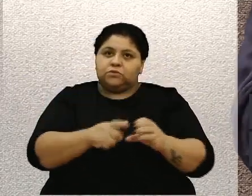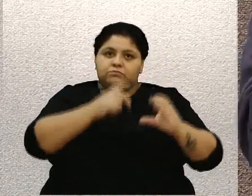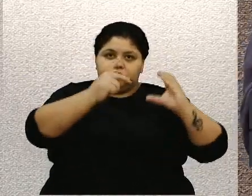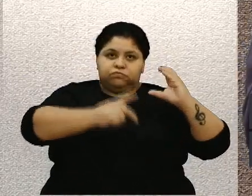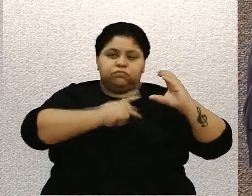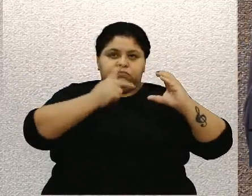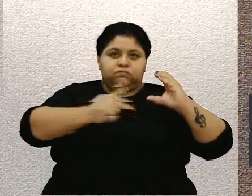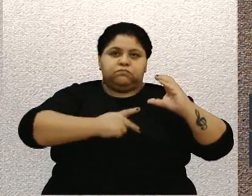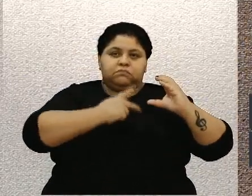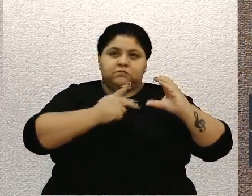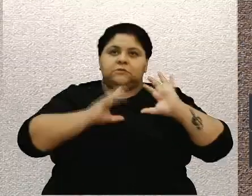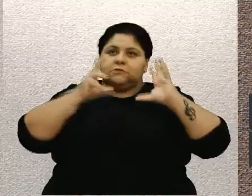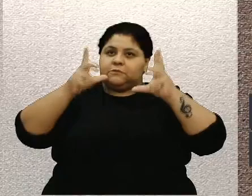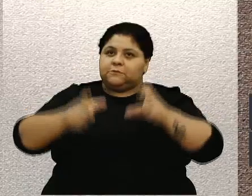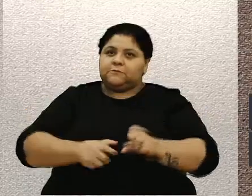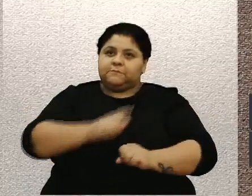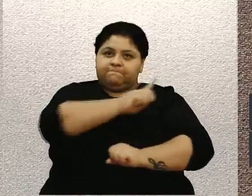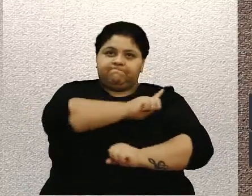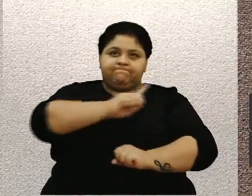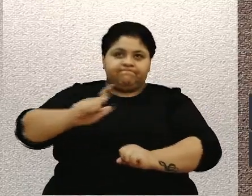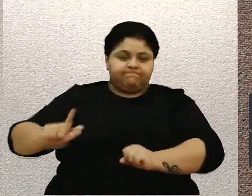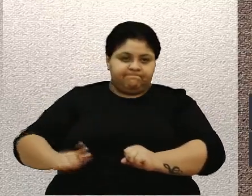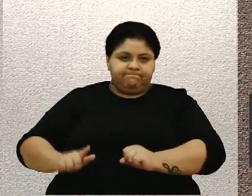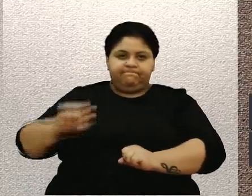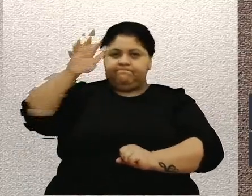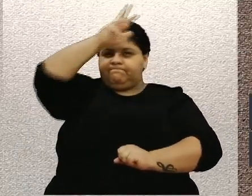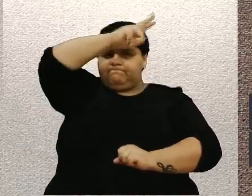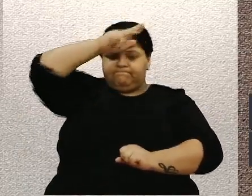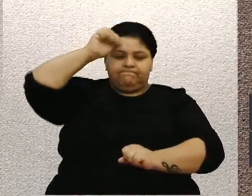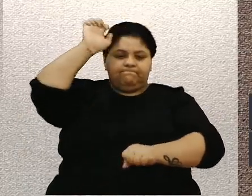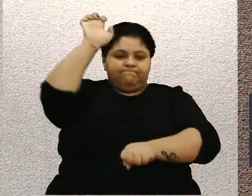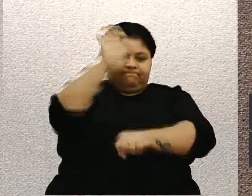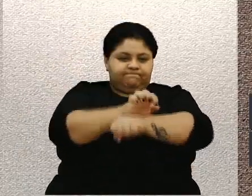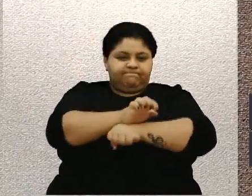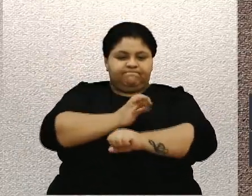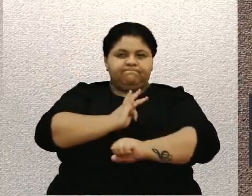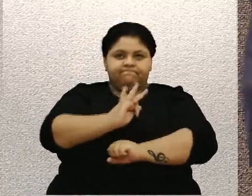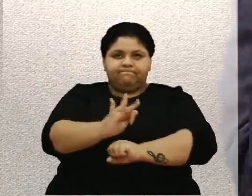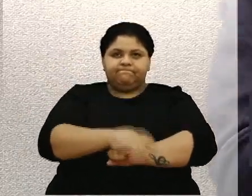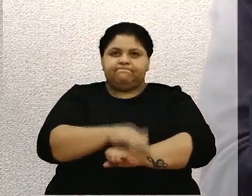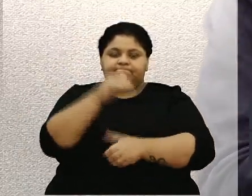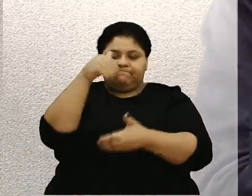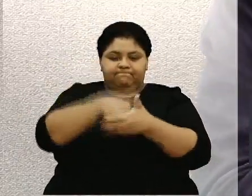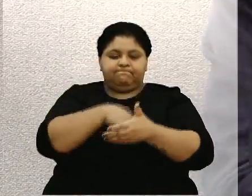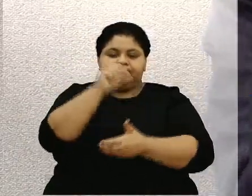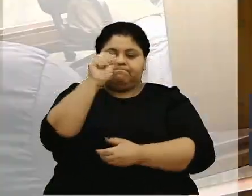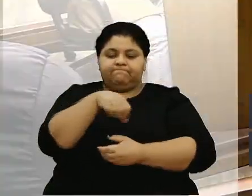vereadores, e em todos os governos, quer municipais, estaduais ou federal. Voto sim, presidente. Obrigado.